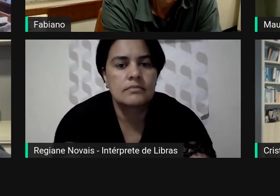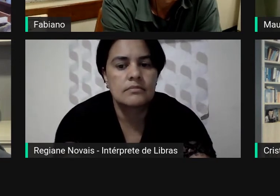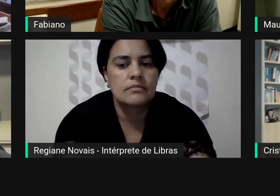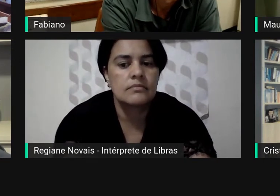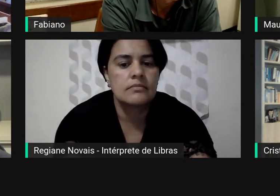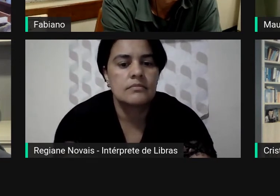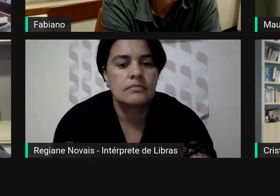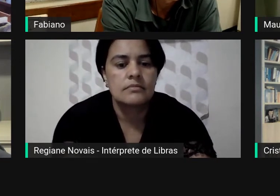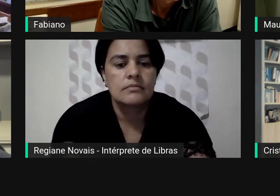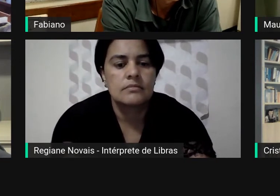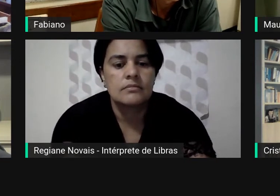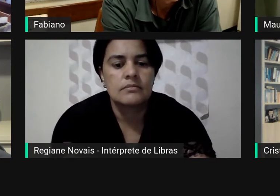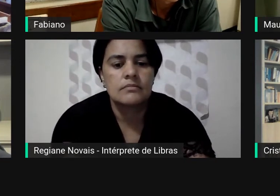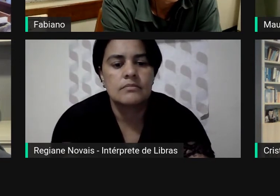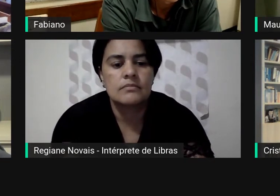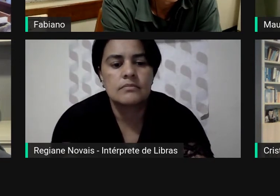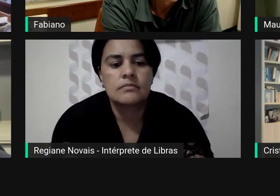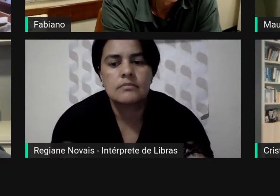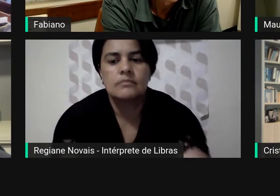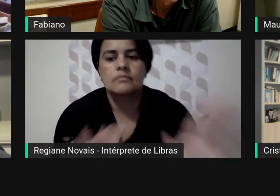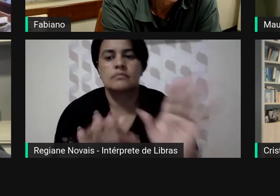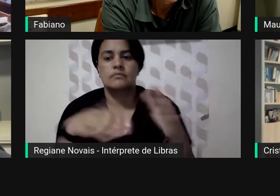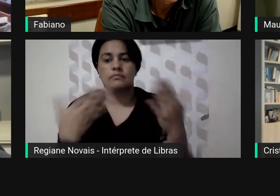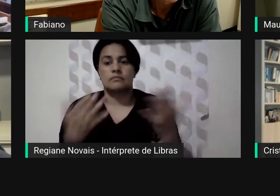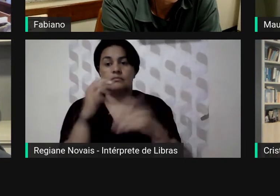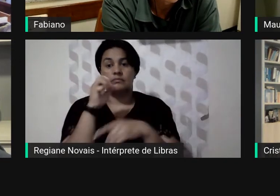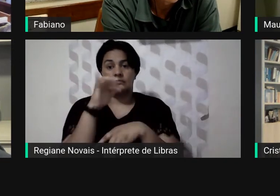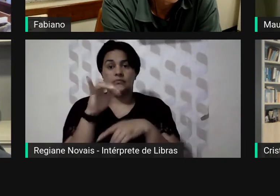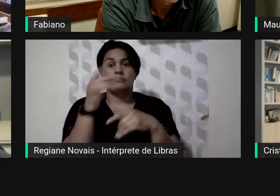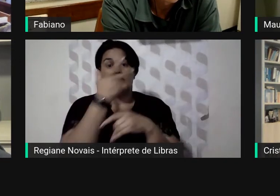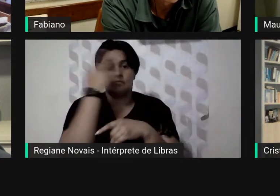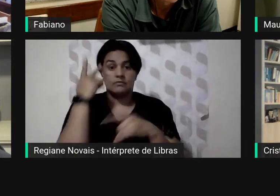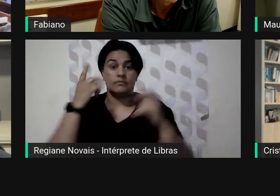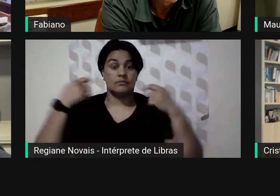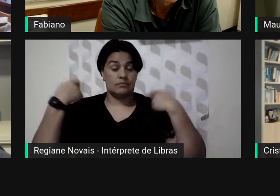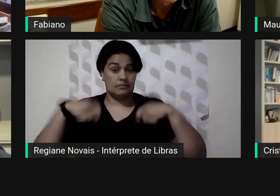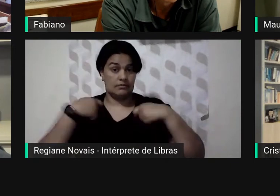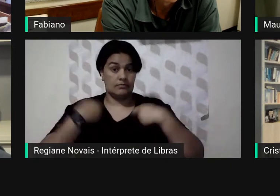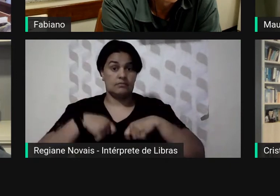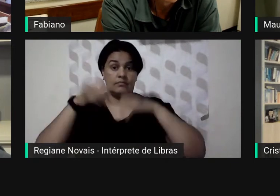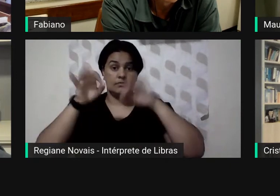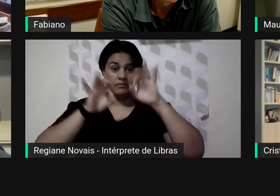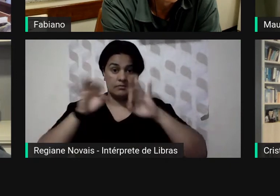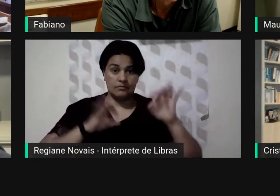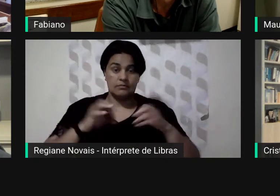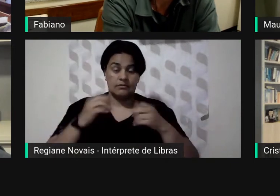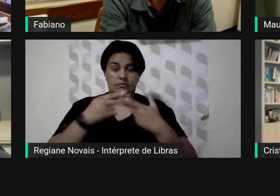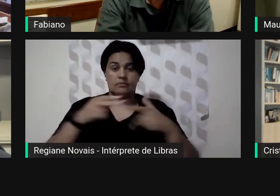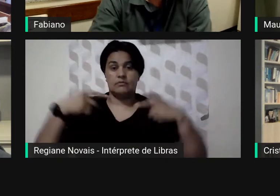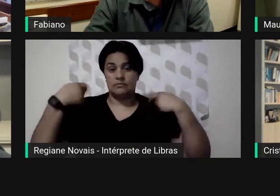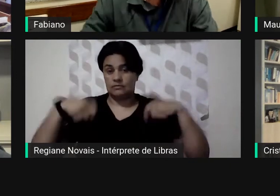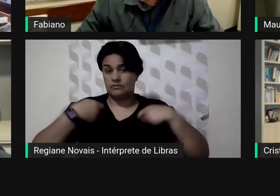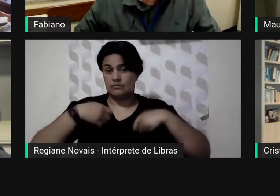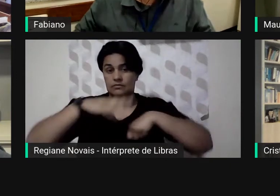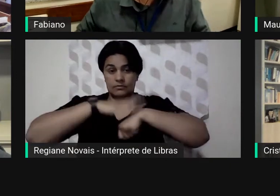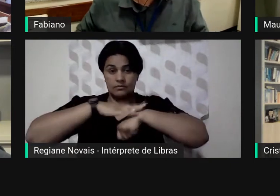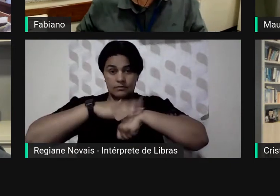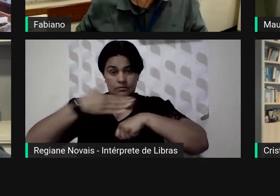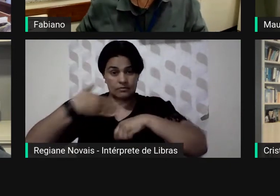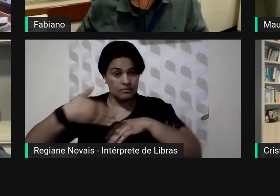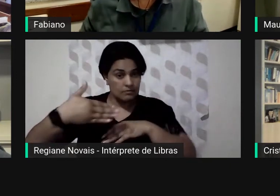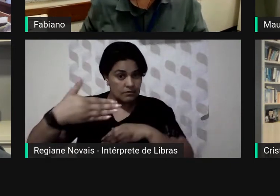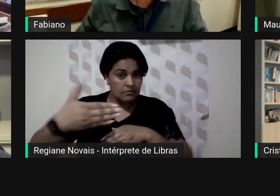tiverem de se envolver num processo avaliativo que demande muito tempo dessas pessoas nós estamos falando de um custo